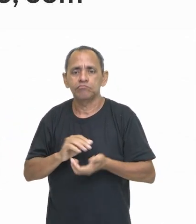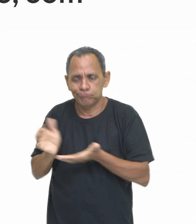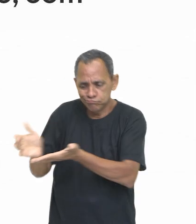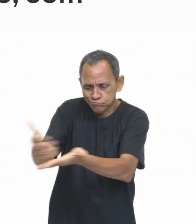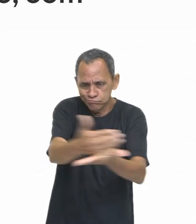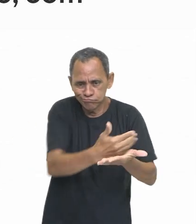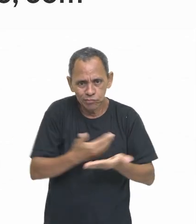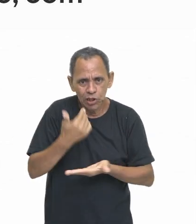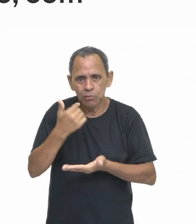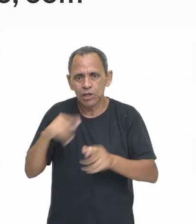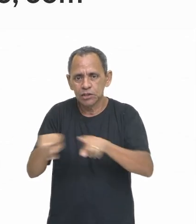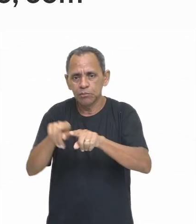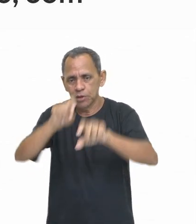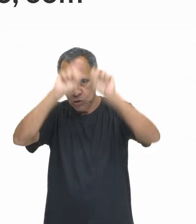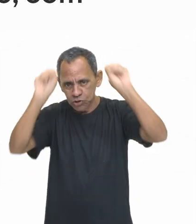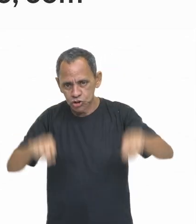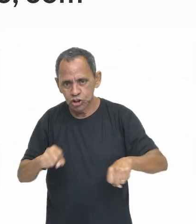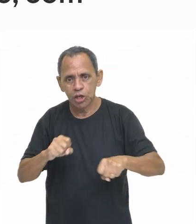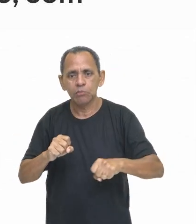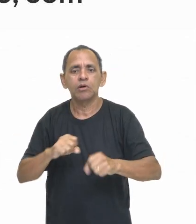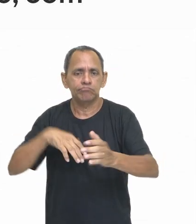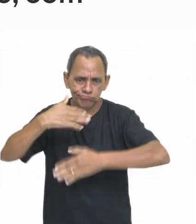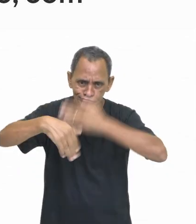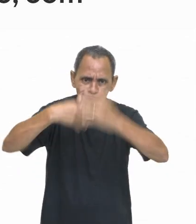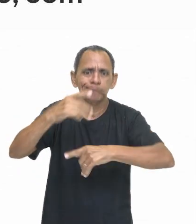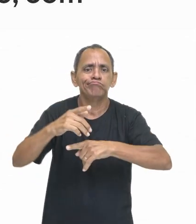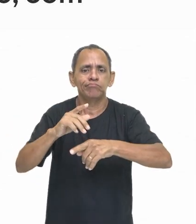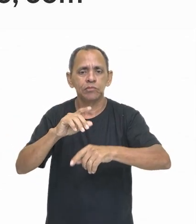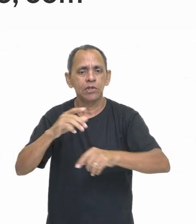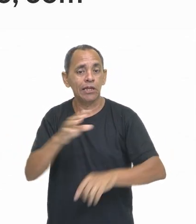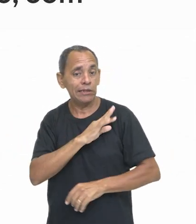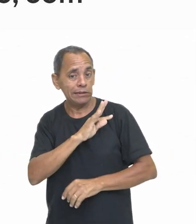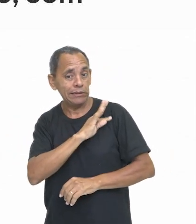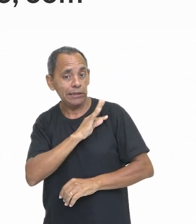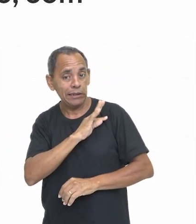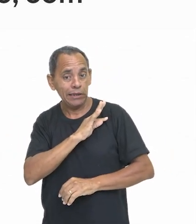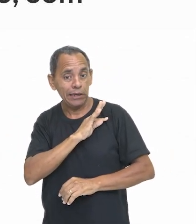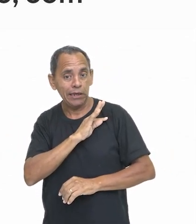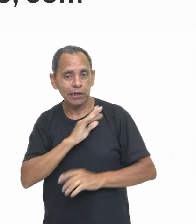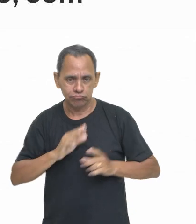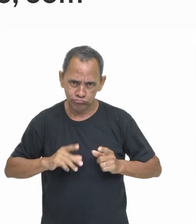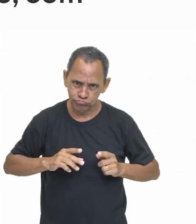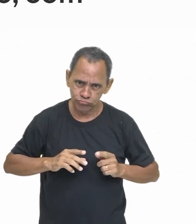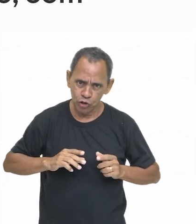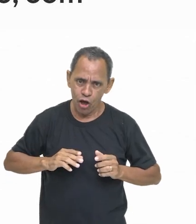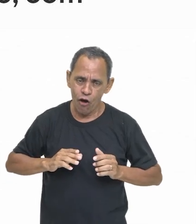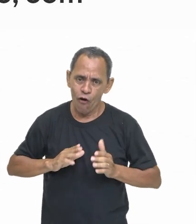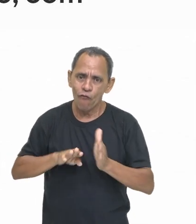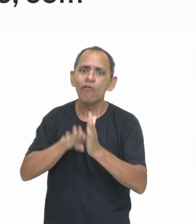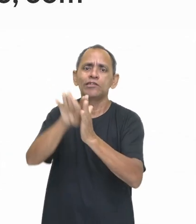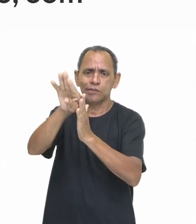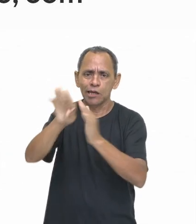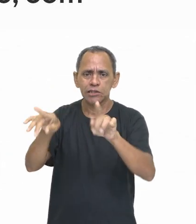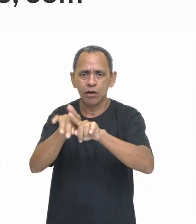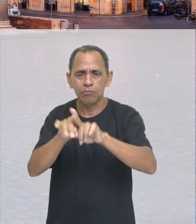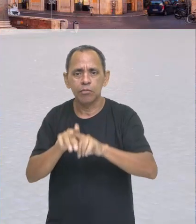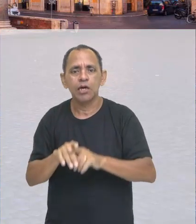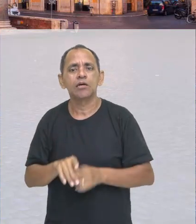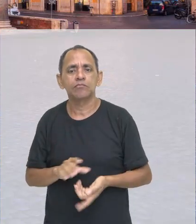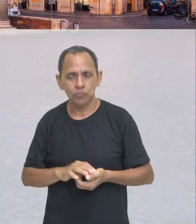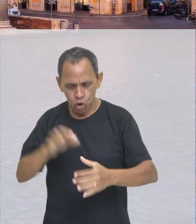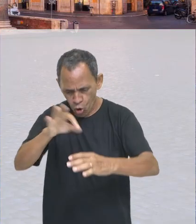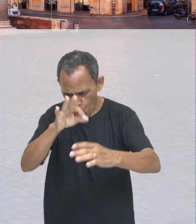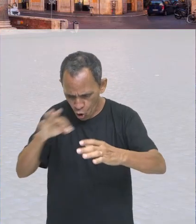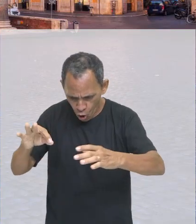romano era altamente desenvolvido com técnicas avançadas de cultivo e irrigação. O cultivo é o quê?